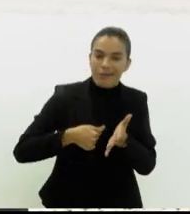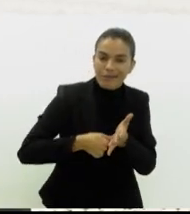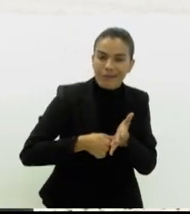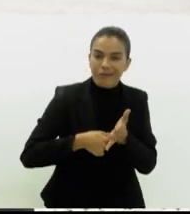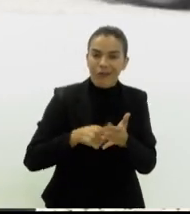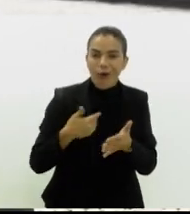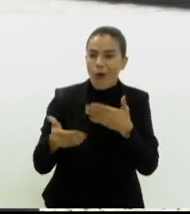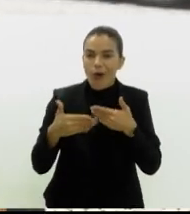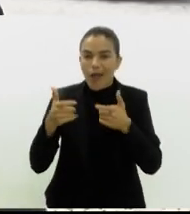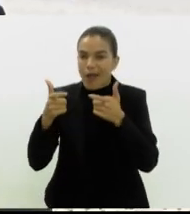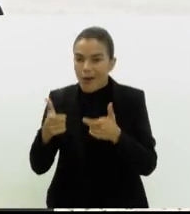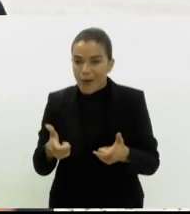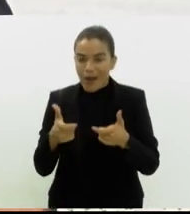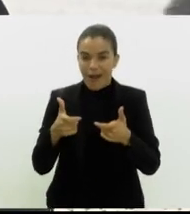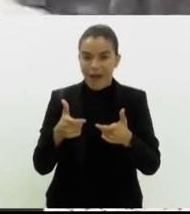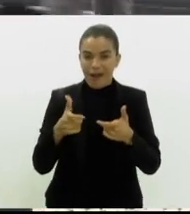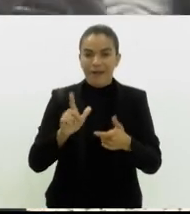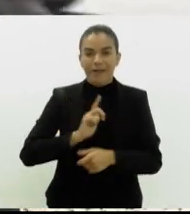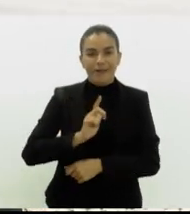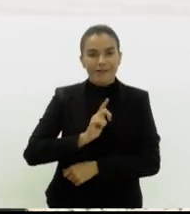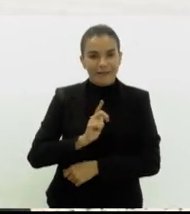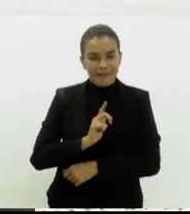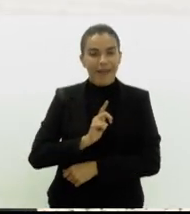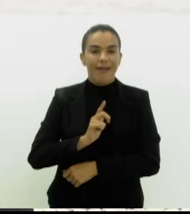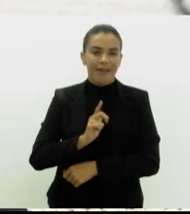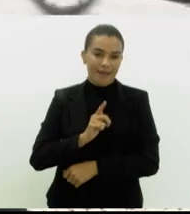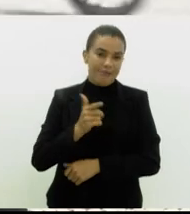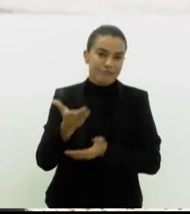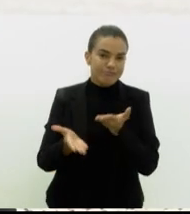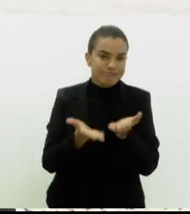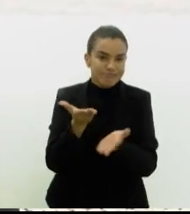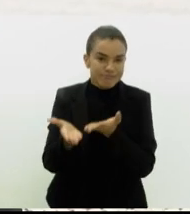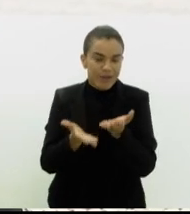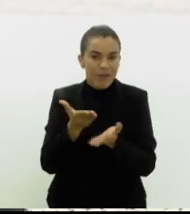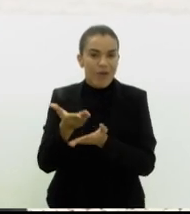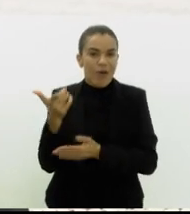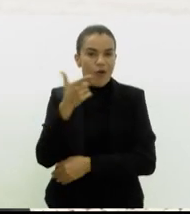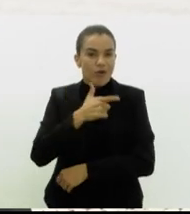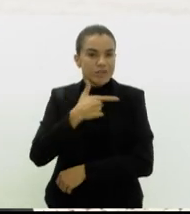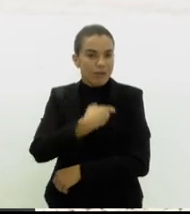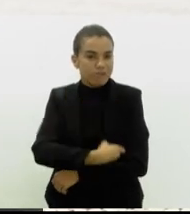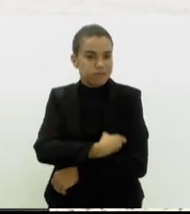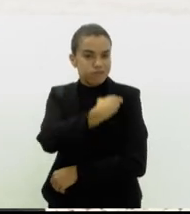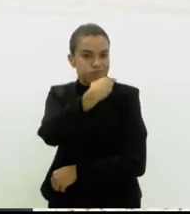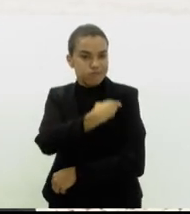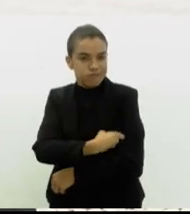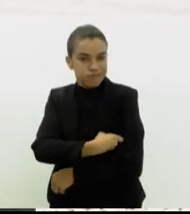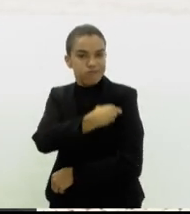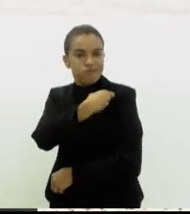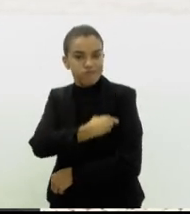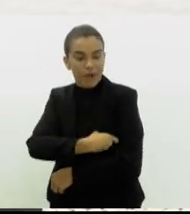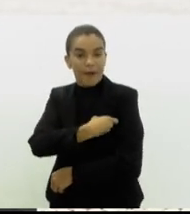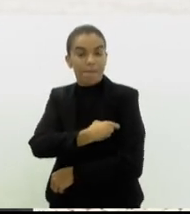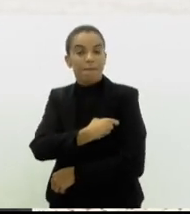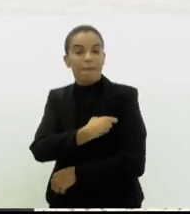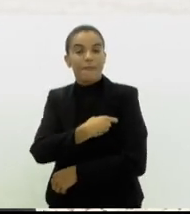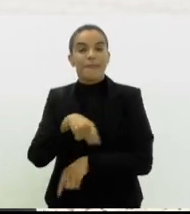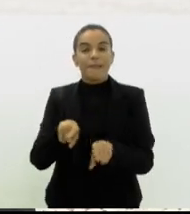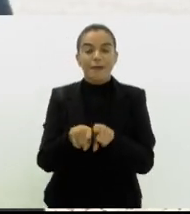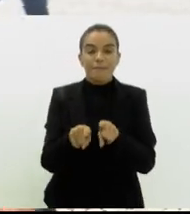qualquer lugar que ele chegue que tenha esse serviço, ele consegue ser identificado. Ele pode ser